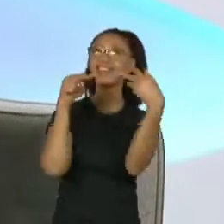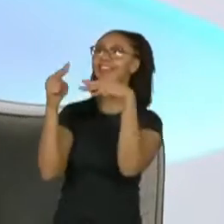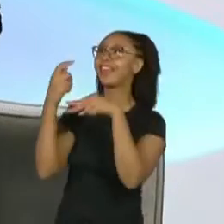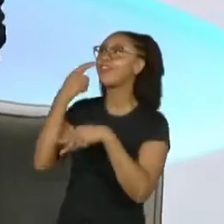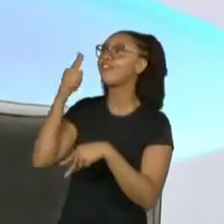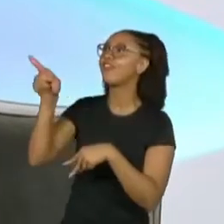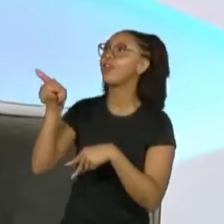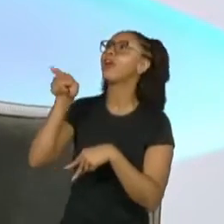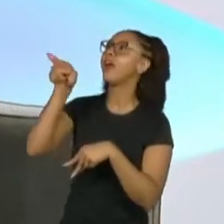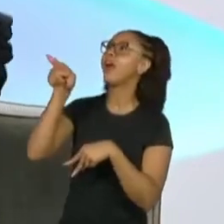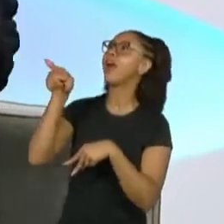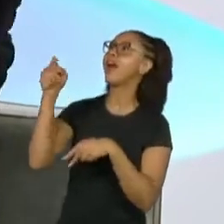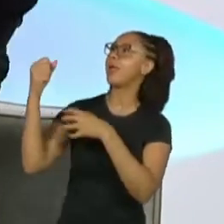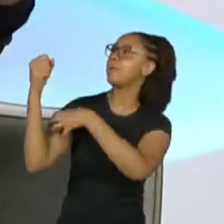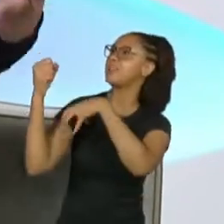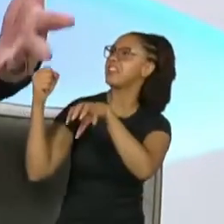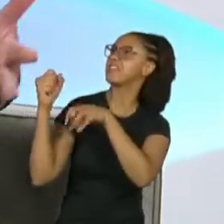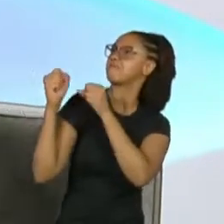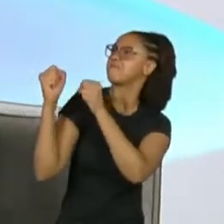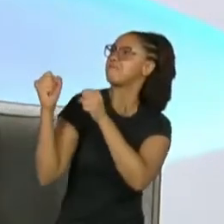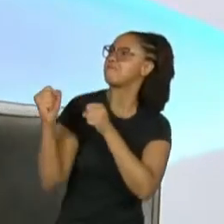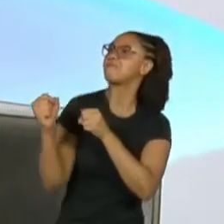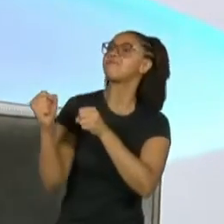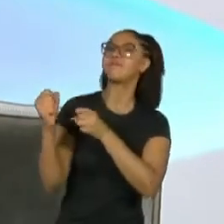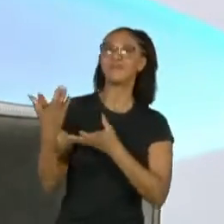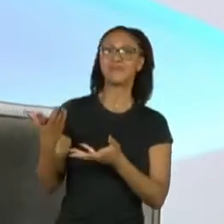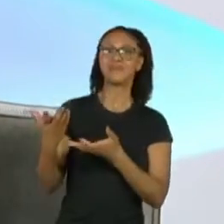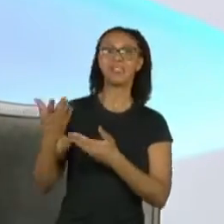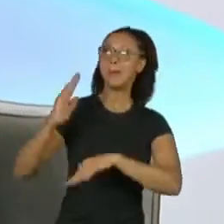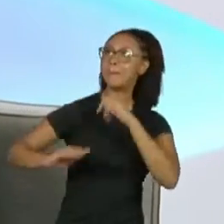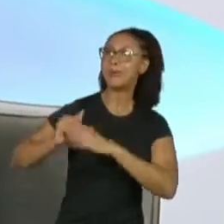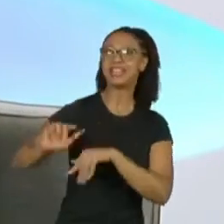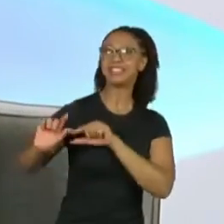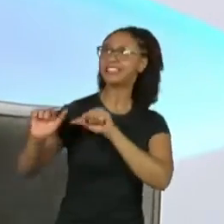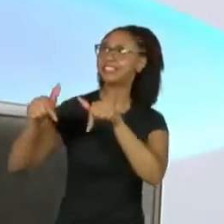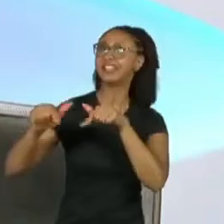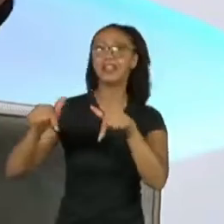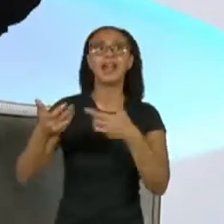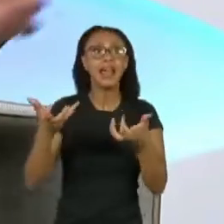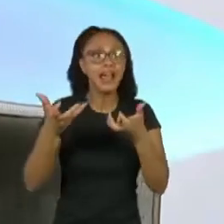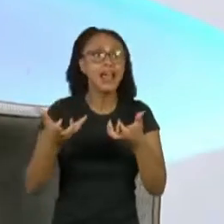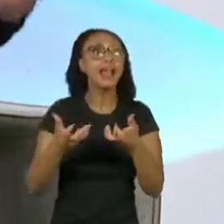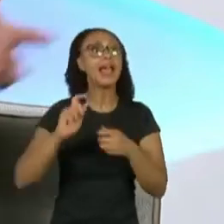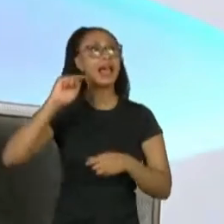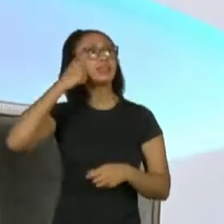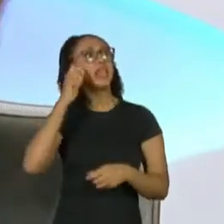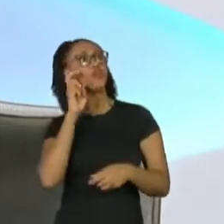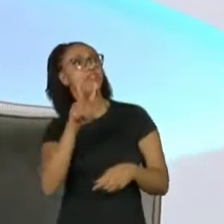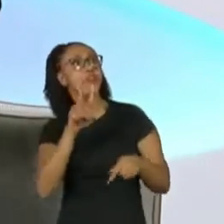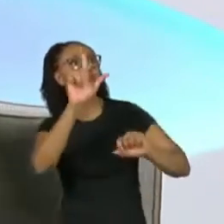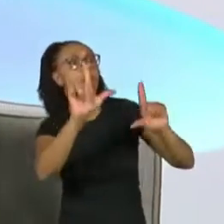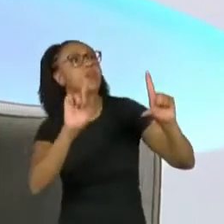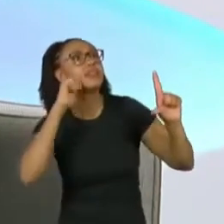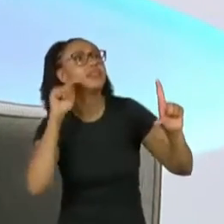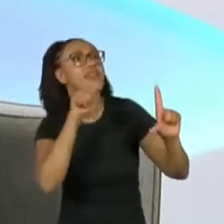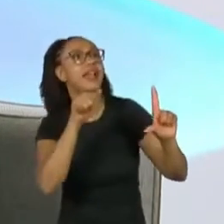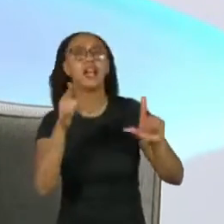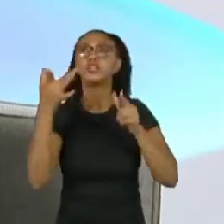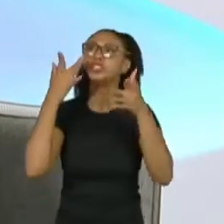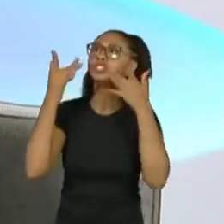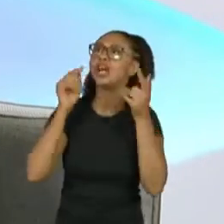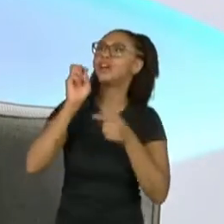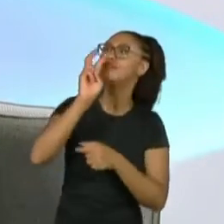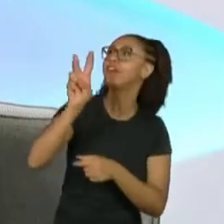Sim. Empoderados com personagens, né? Querem se ver na televisão, no cinema, no teatro, né?